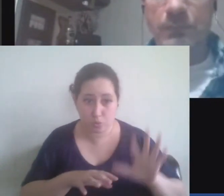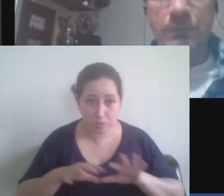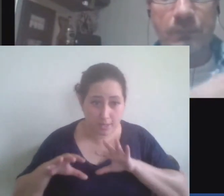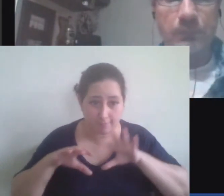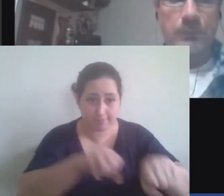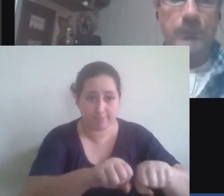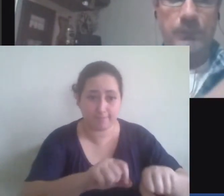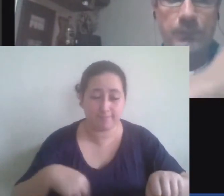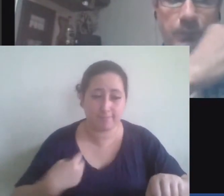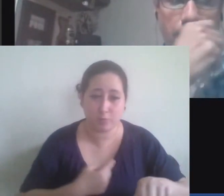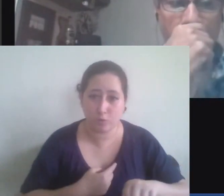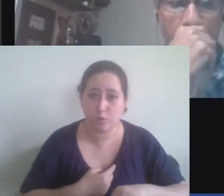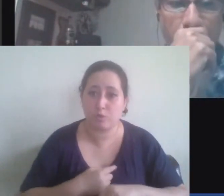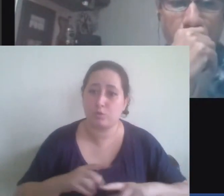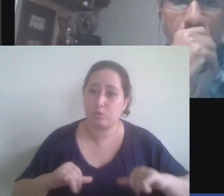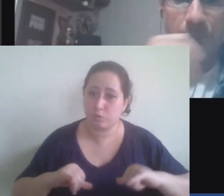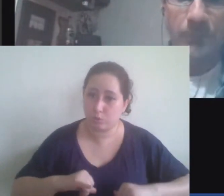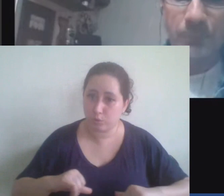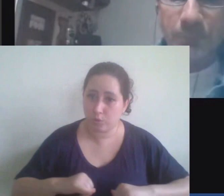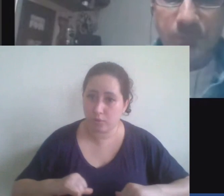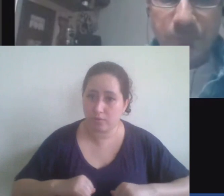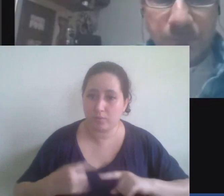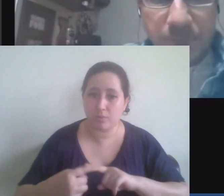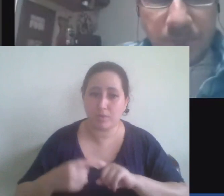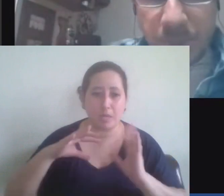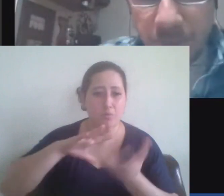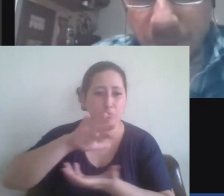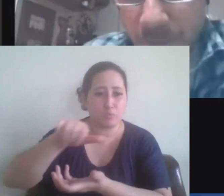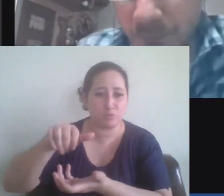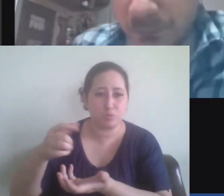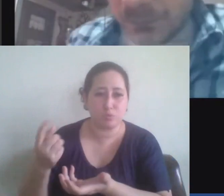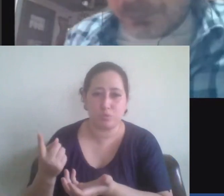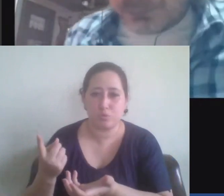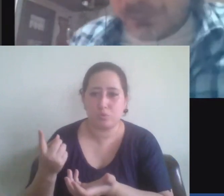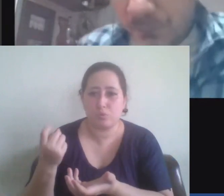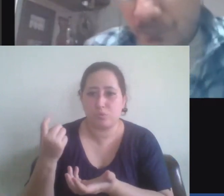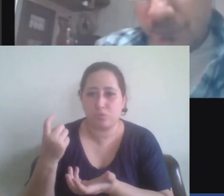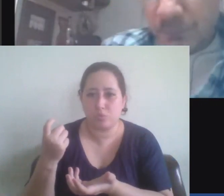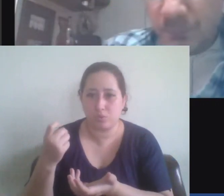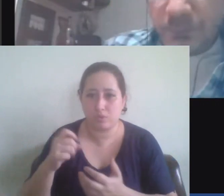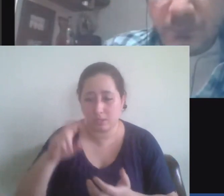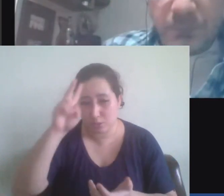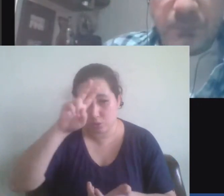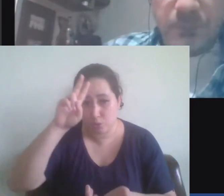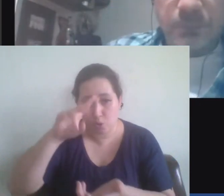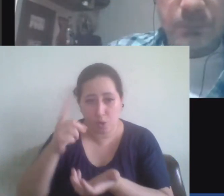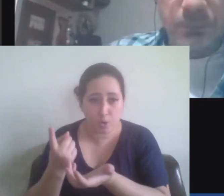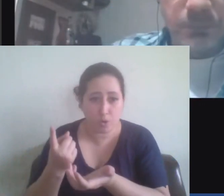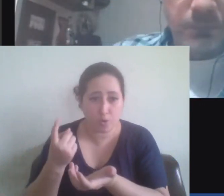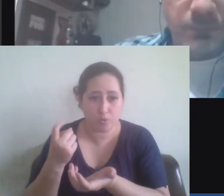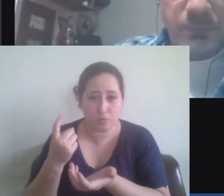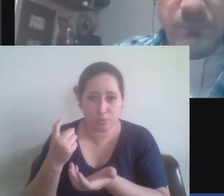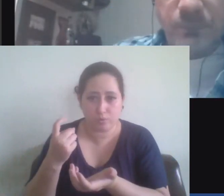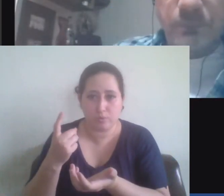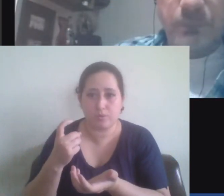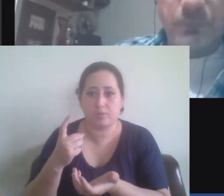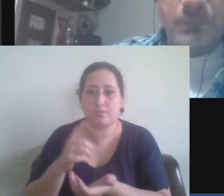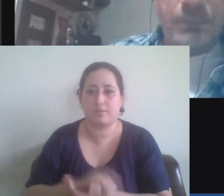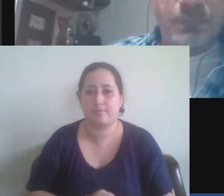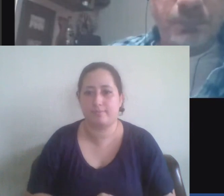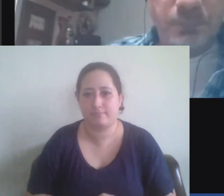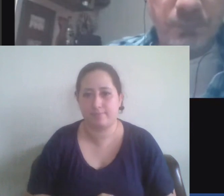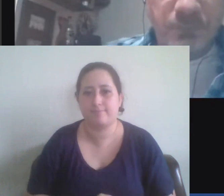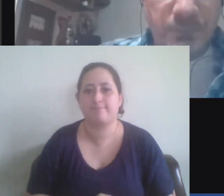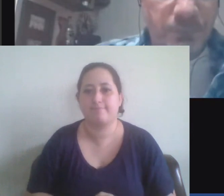por impor uma visão única de mundo a questão da história única ela se faz ainda de forma mais